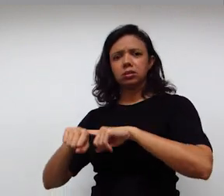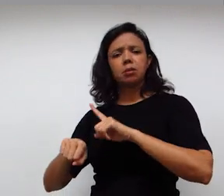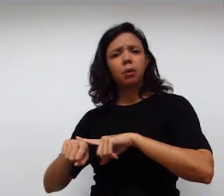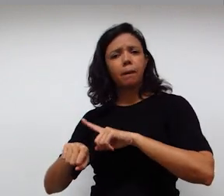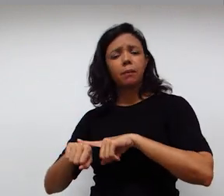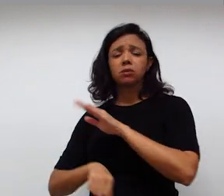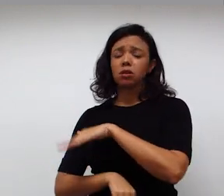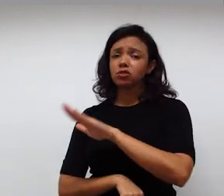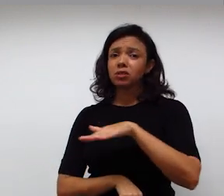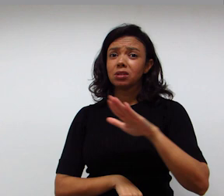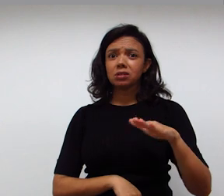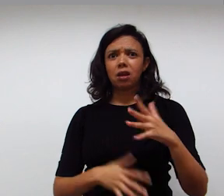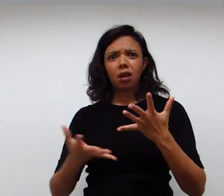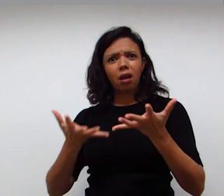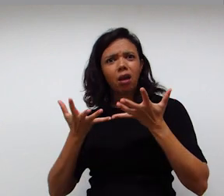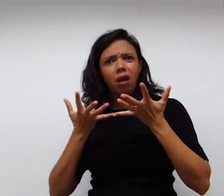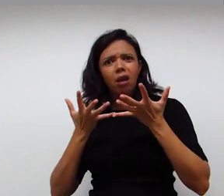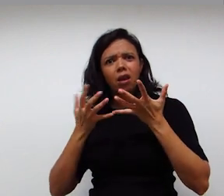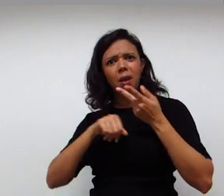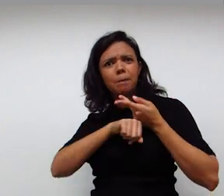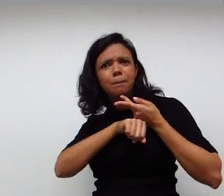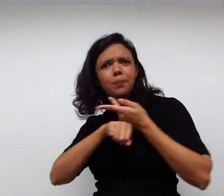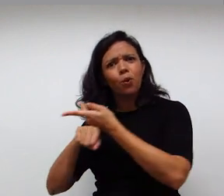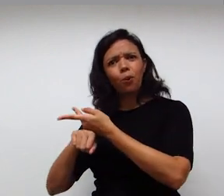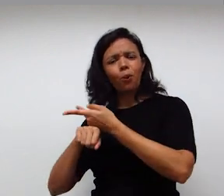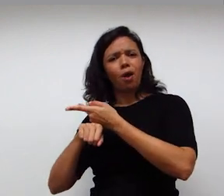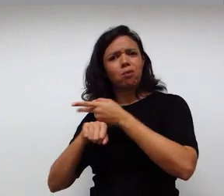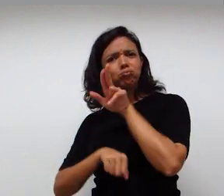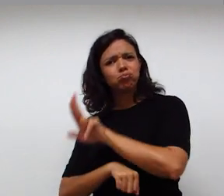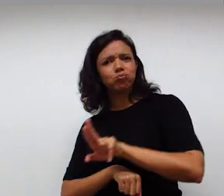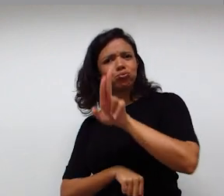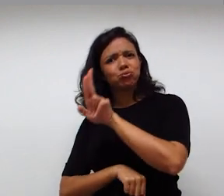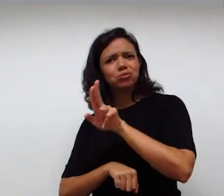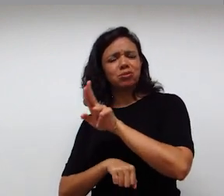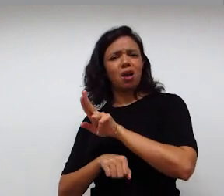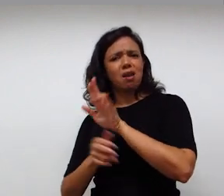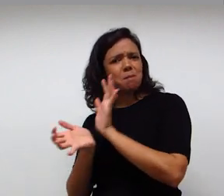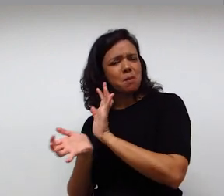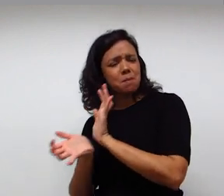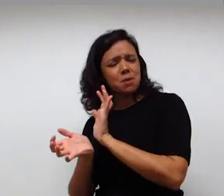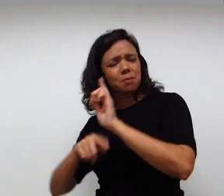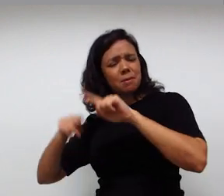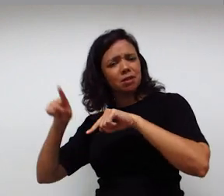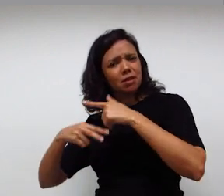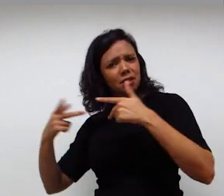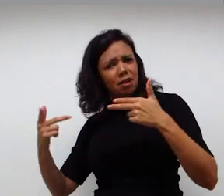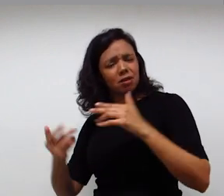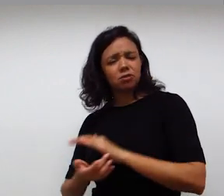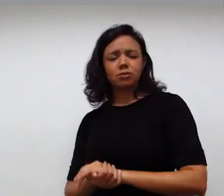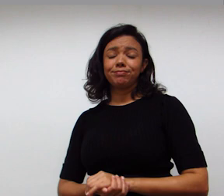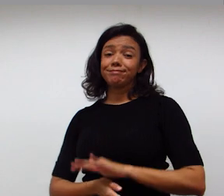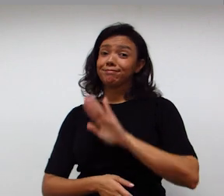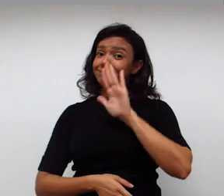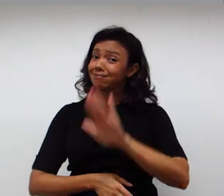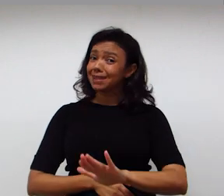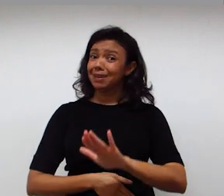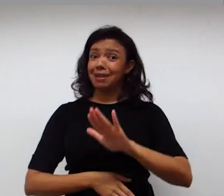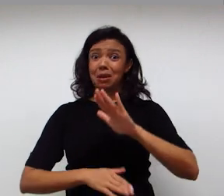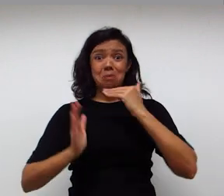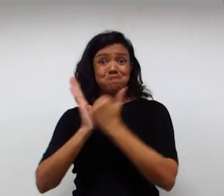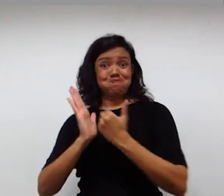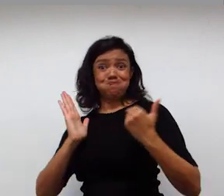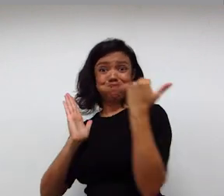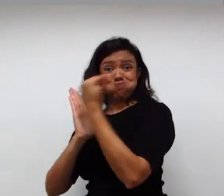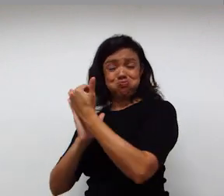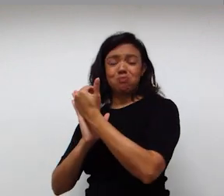momento, as crianças vão querer procurar mais por esses aparelhos. Porém, o uso excessivo pode